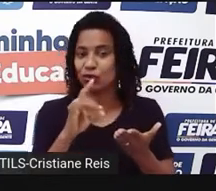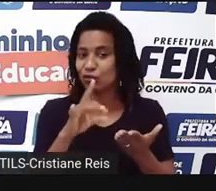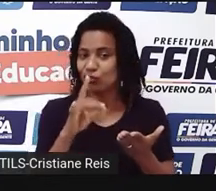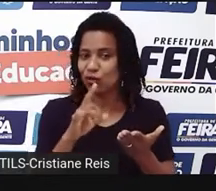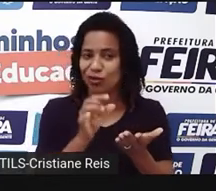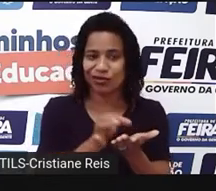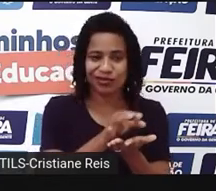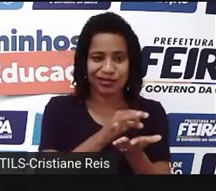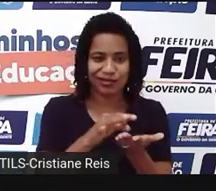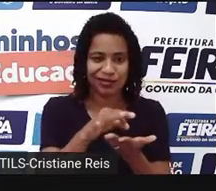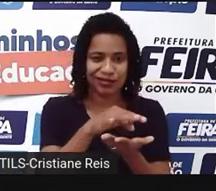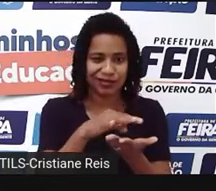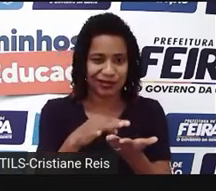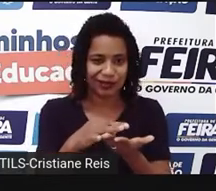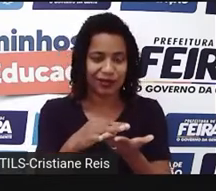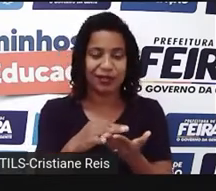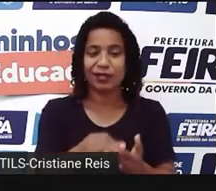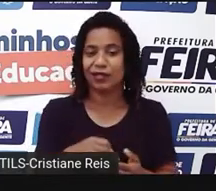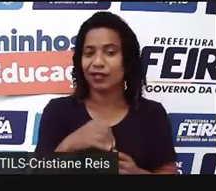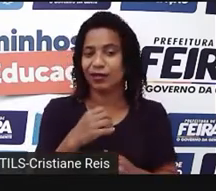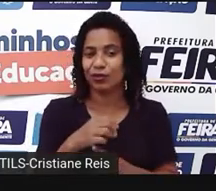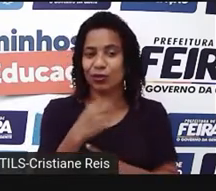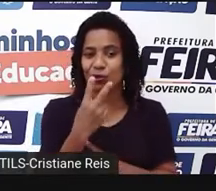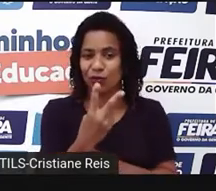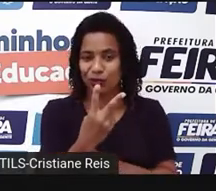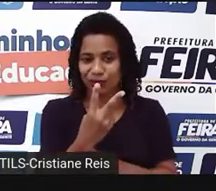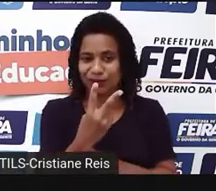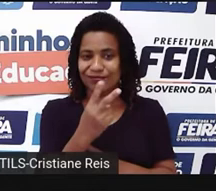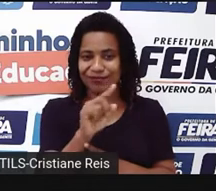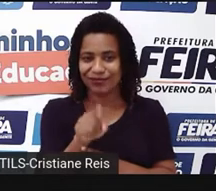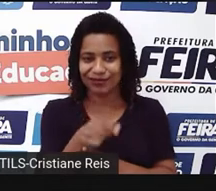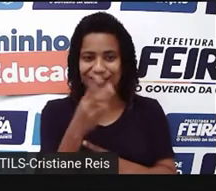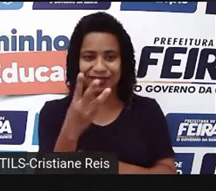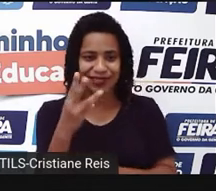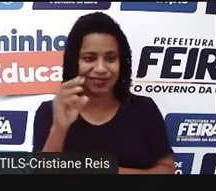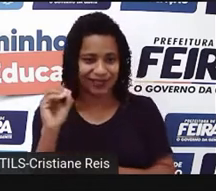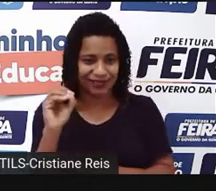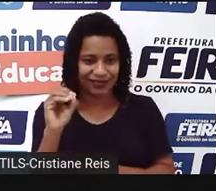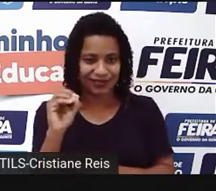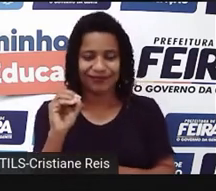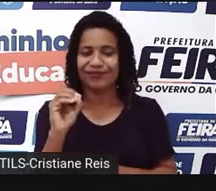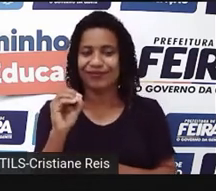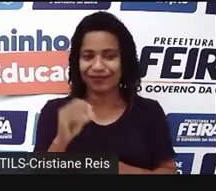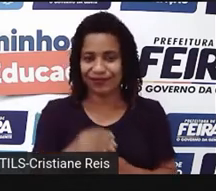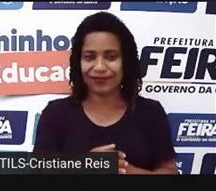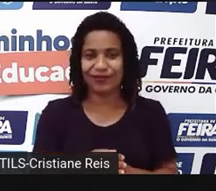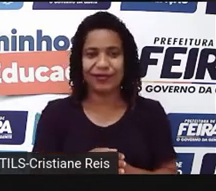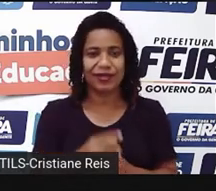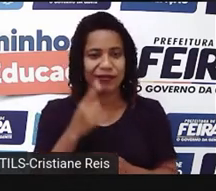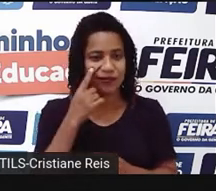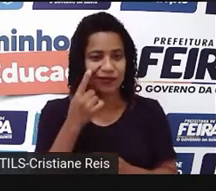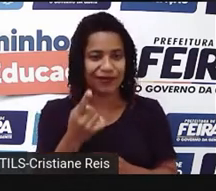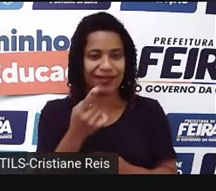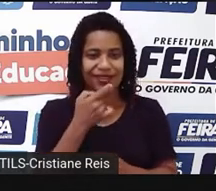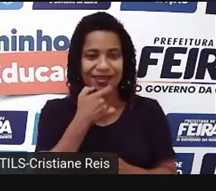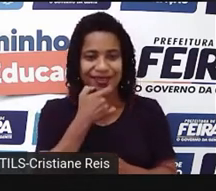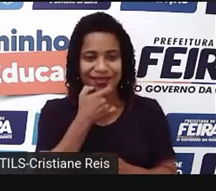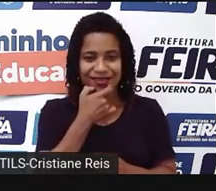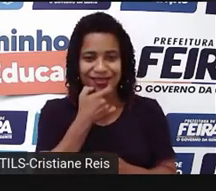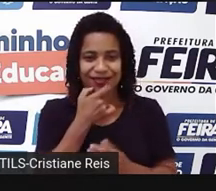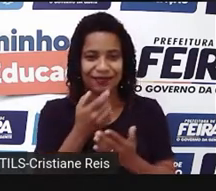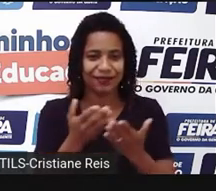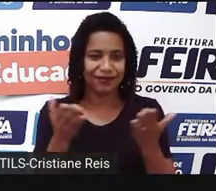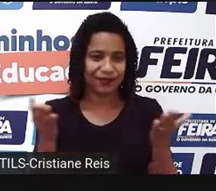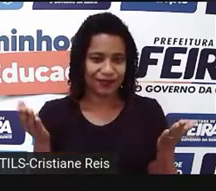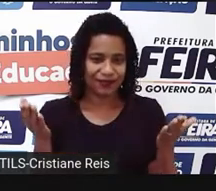temos 2 dólares e 30 centavos. Então, observe como fica a estrutura. 2 dólares and, inclusive esse